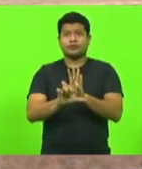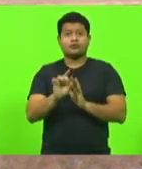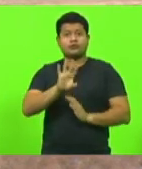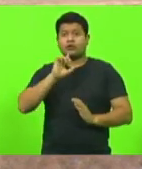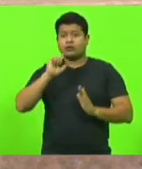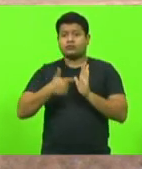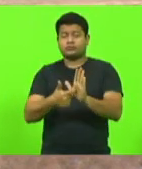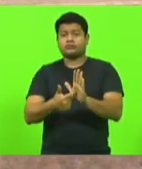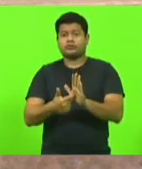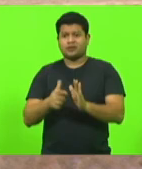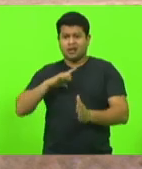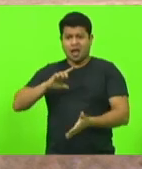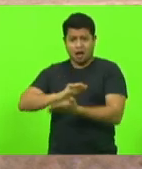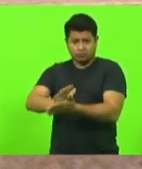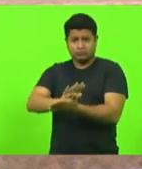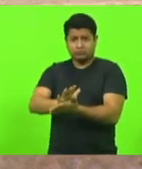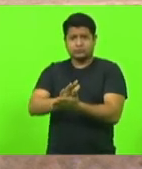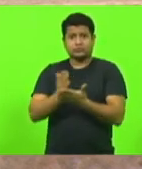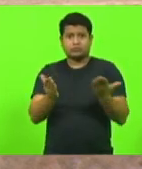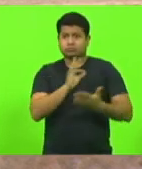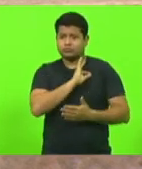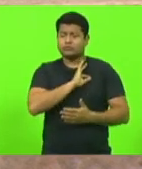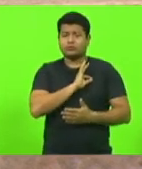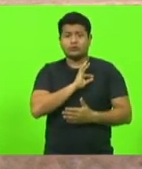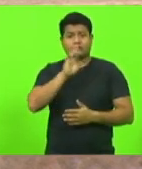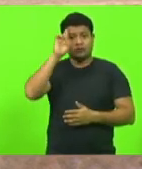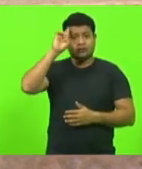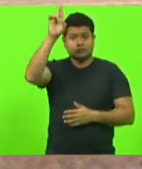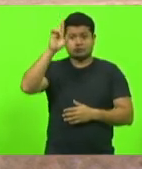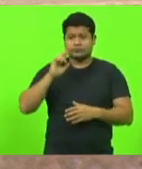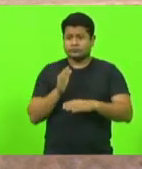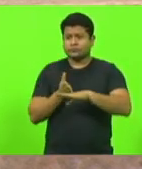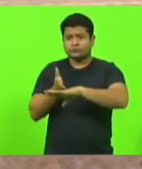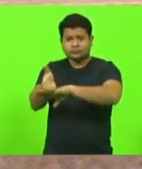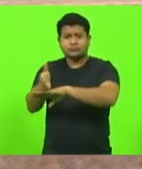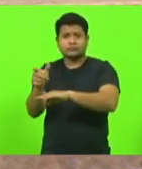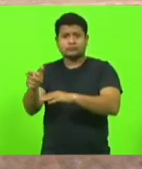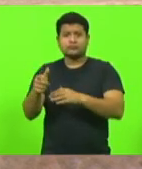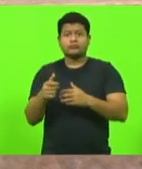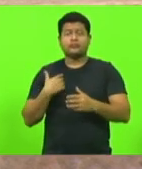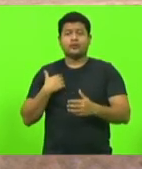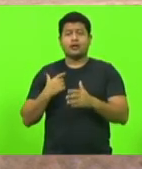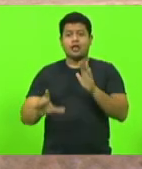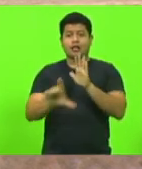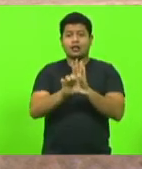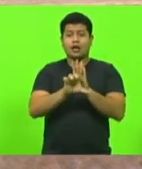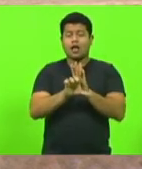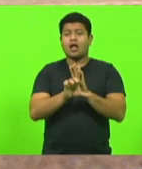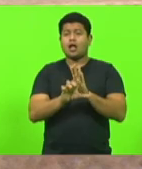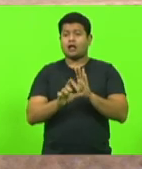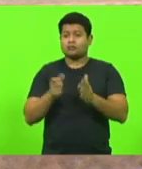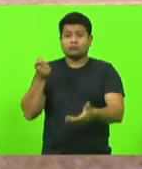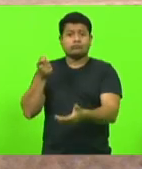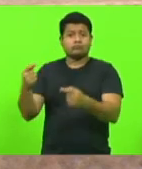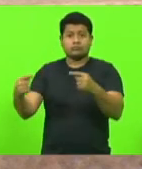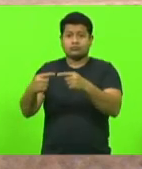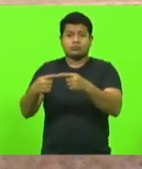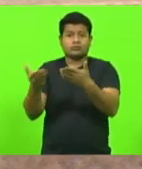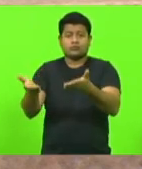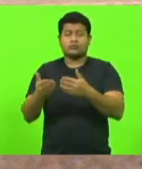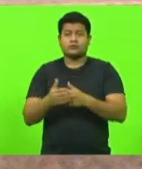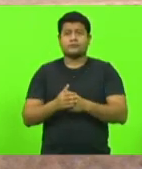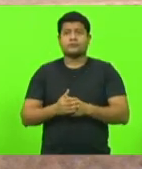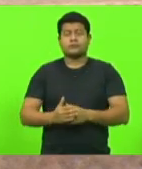tem maltrato, denuncia, a polícia vai atrás e tem que enquadrar conforme a lei nacional, não tem por que a gente ficar perdendo tempo com isso aqui, mas